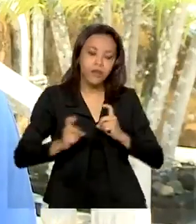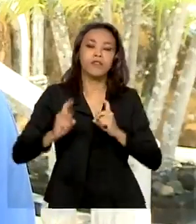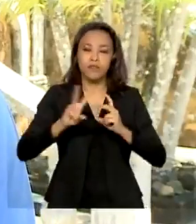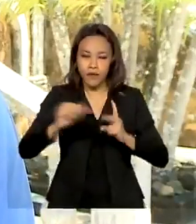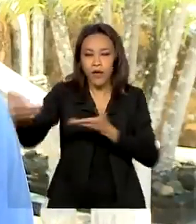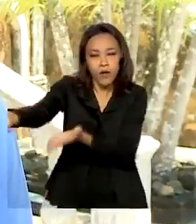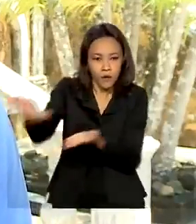privado para participar.